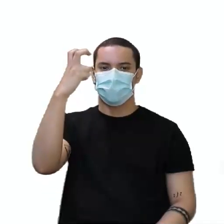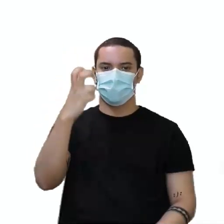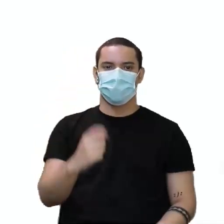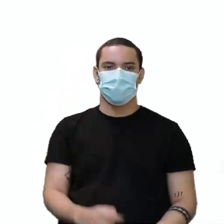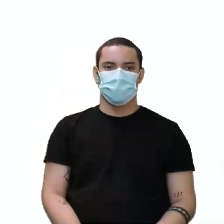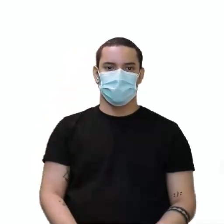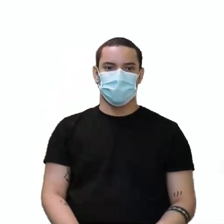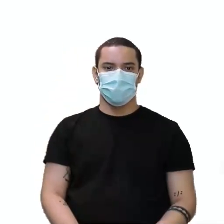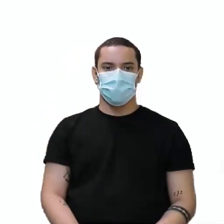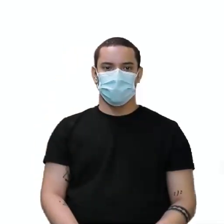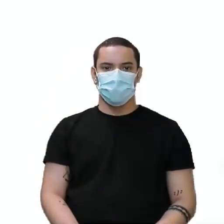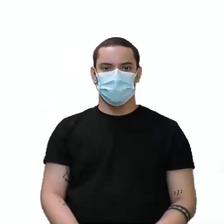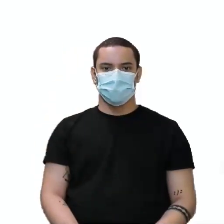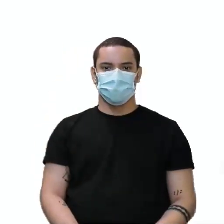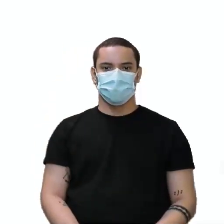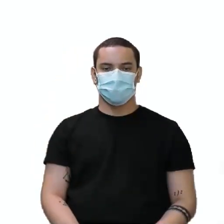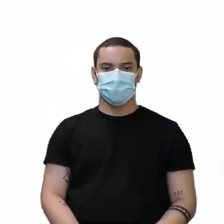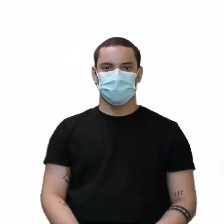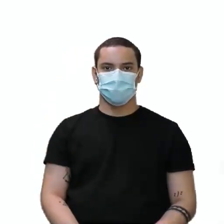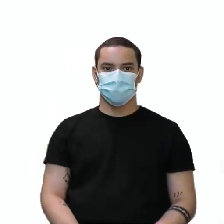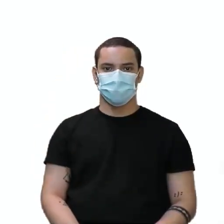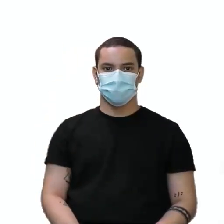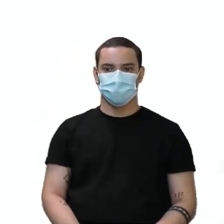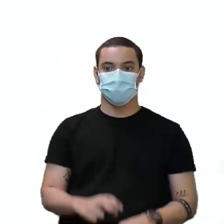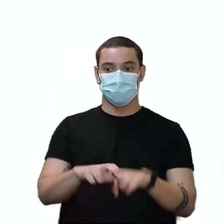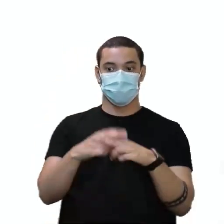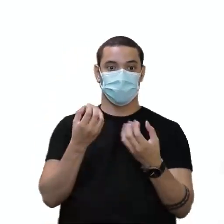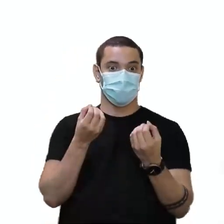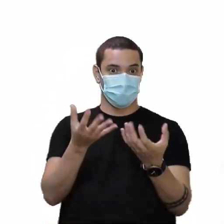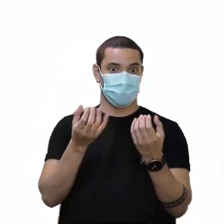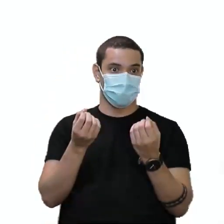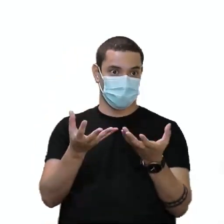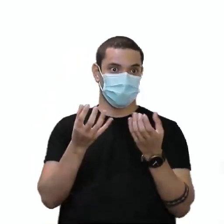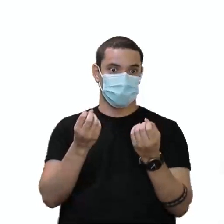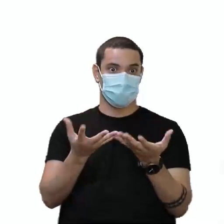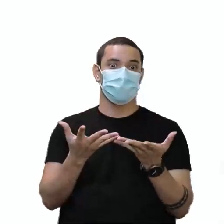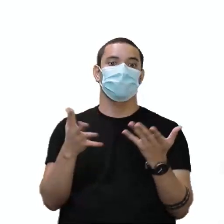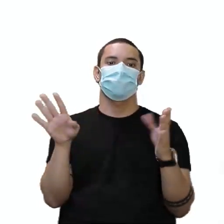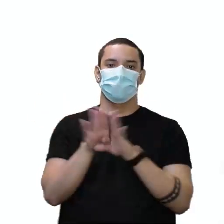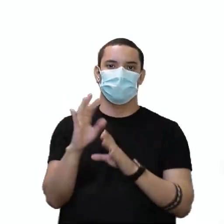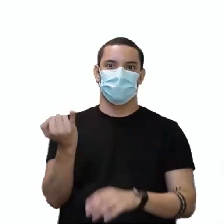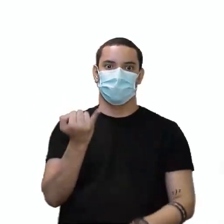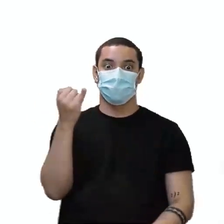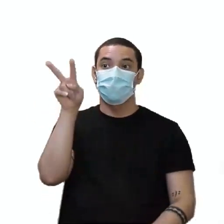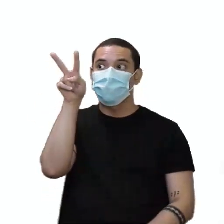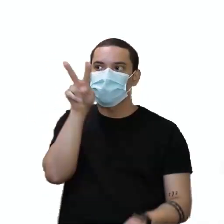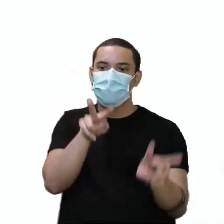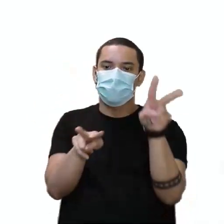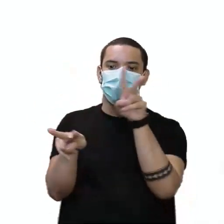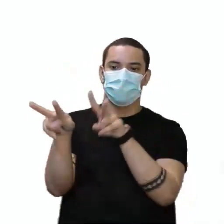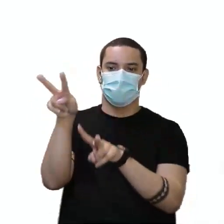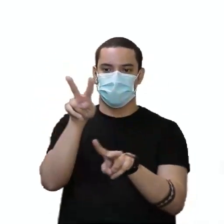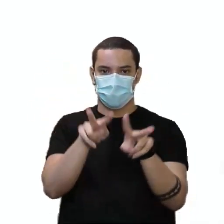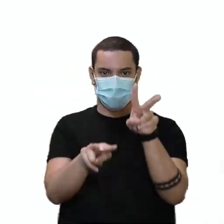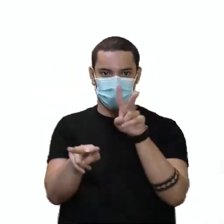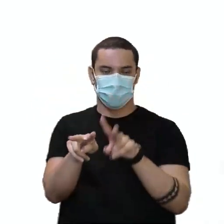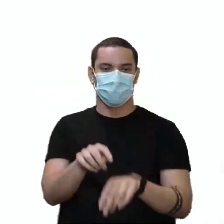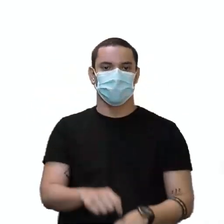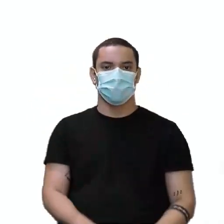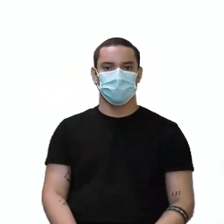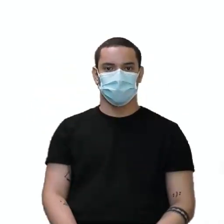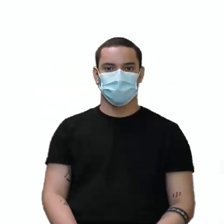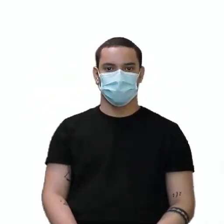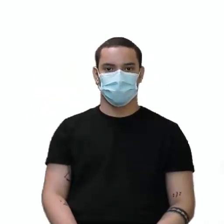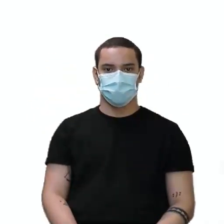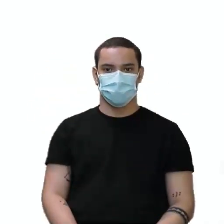ponto de exclamação quanto o tamanho da boca. Então, essas informações não verbais são importantes também. Aí logo em seguida ela fala,